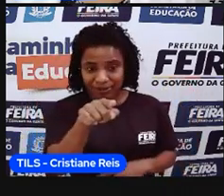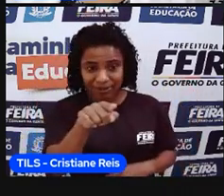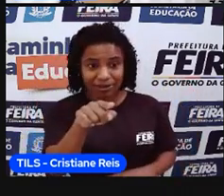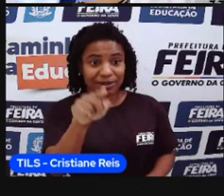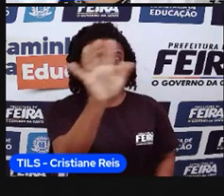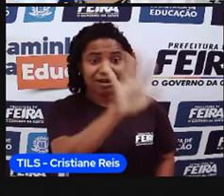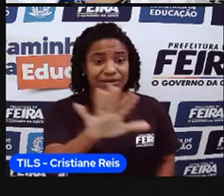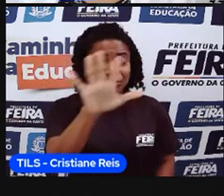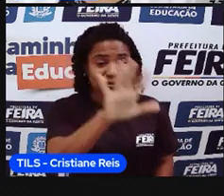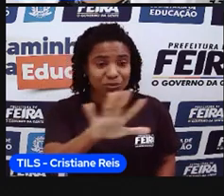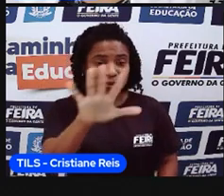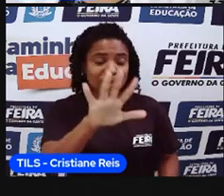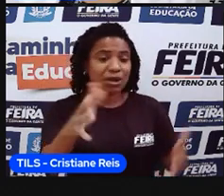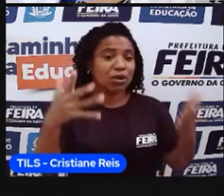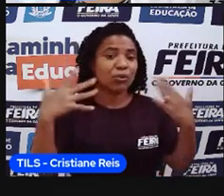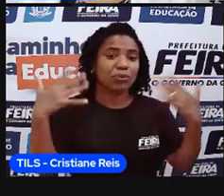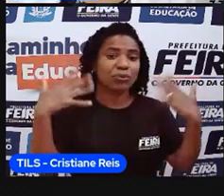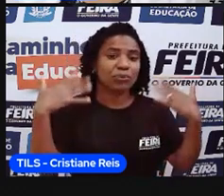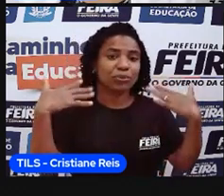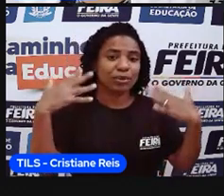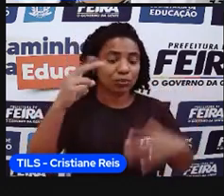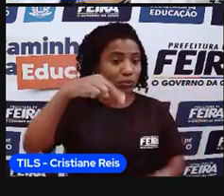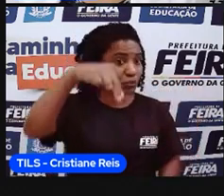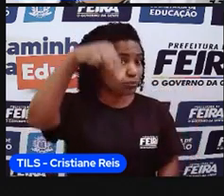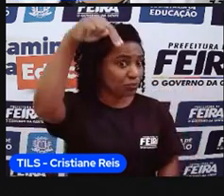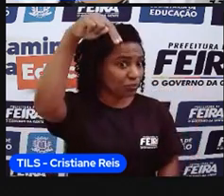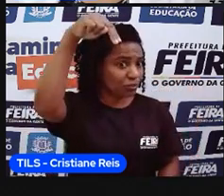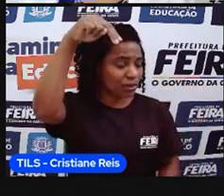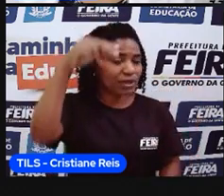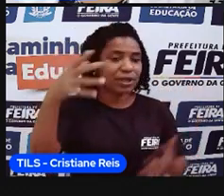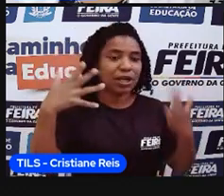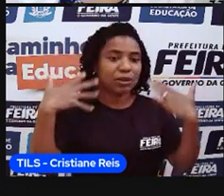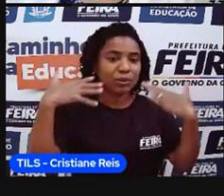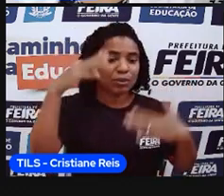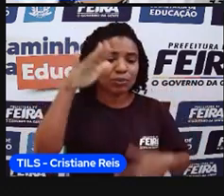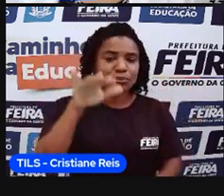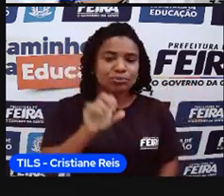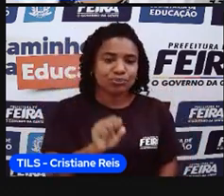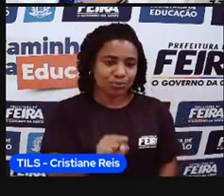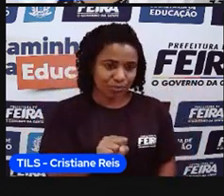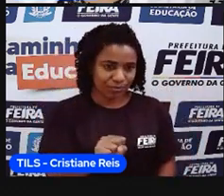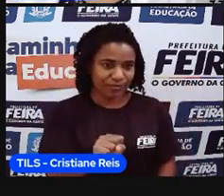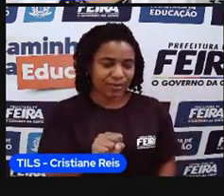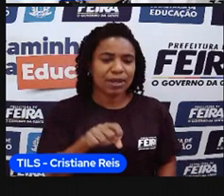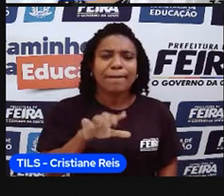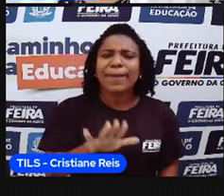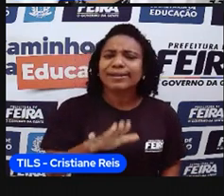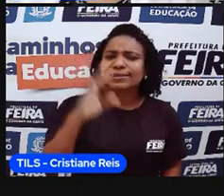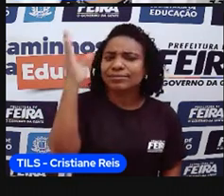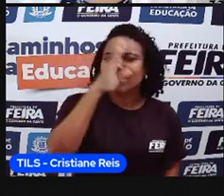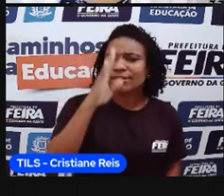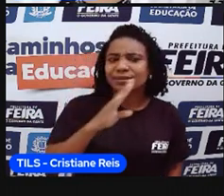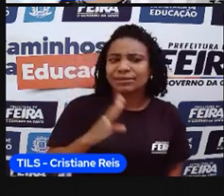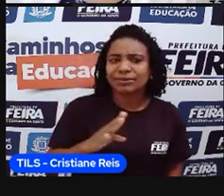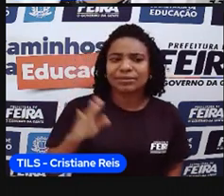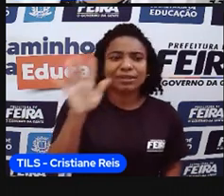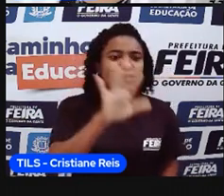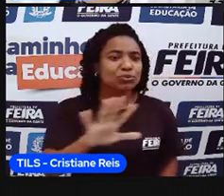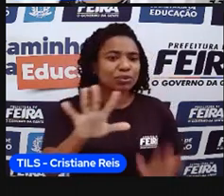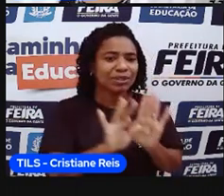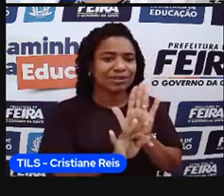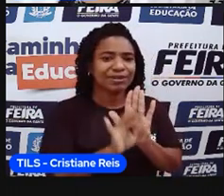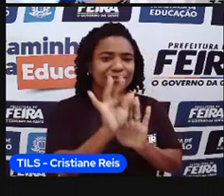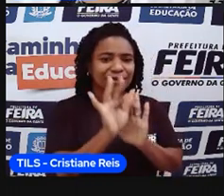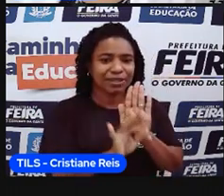tropical sul. Eu tenho aqui, em azul, o território brasileiro. Então, quanto às zonas térmicas, nós dizemos que o